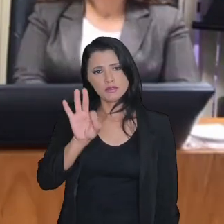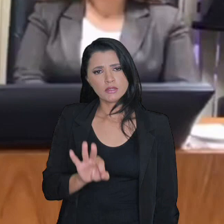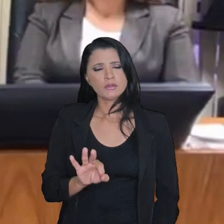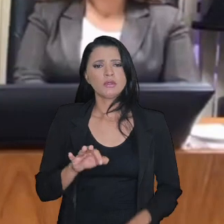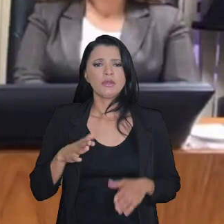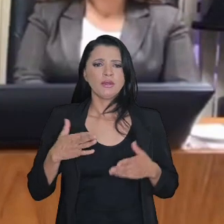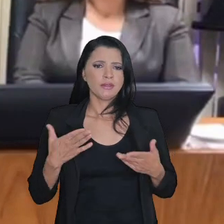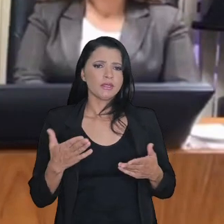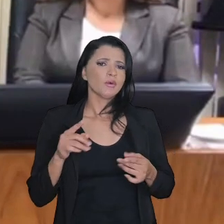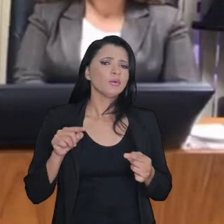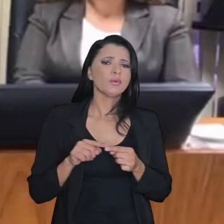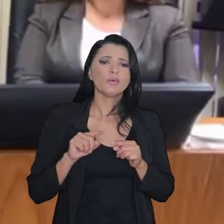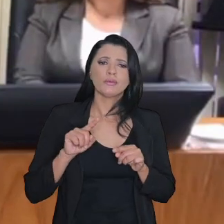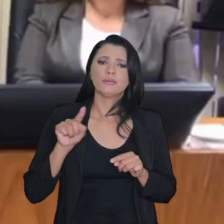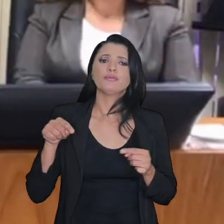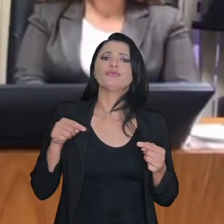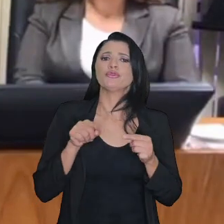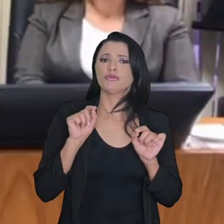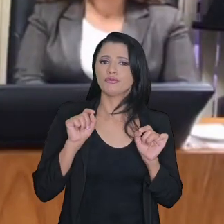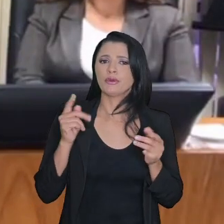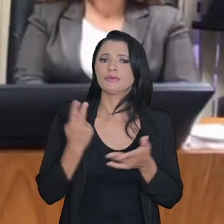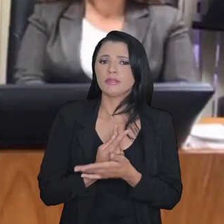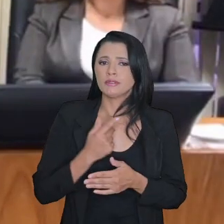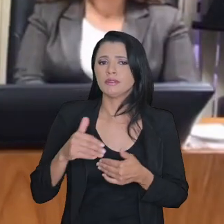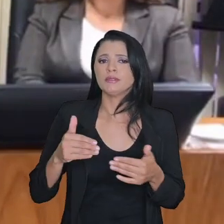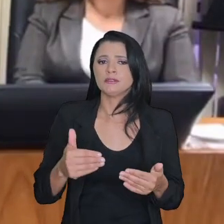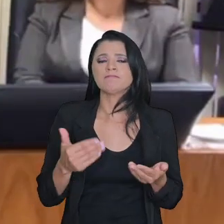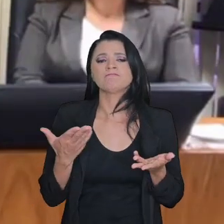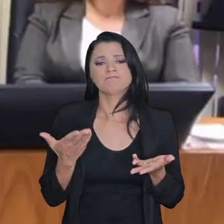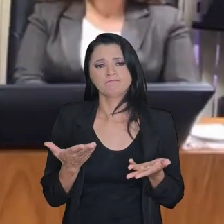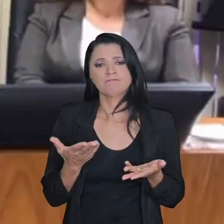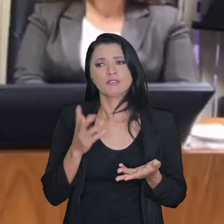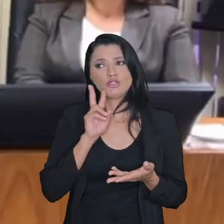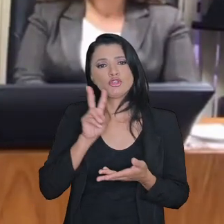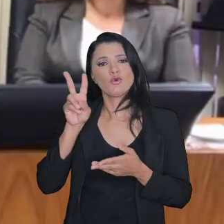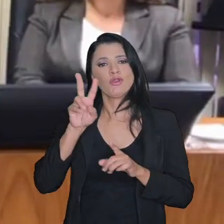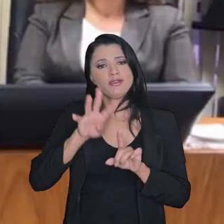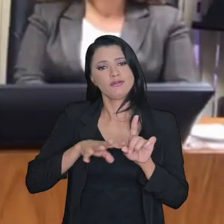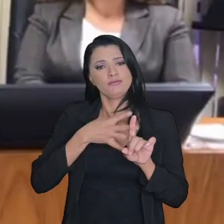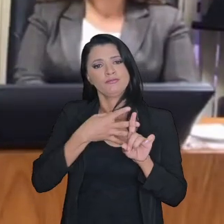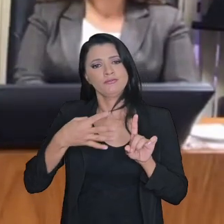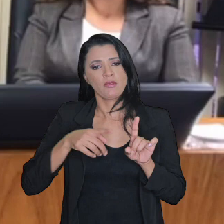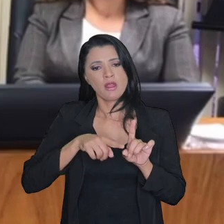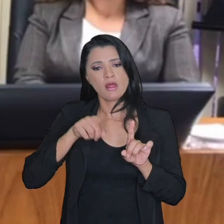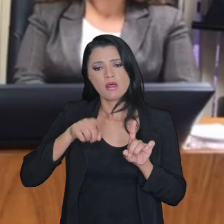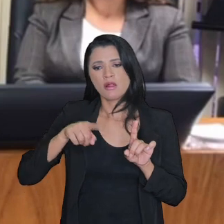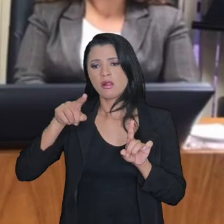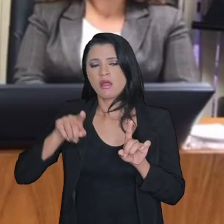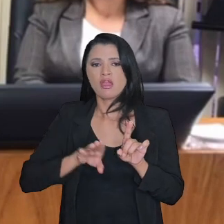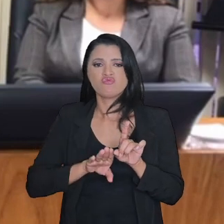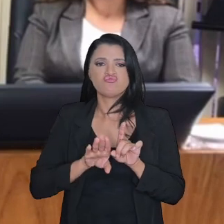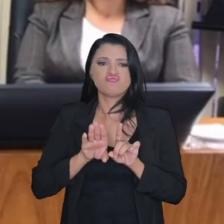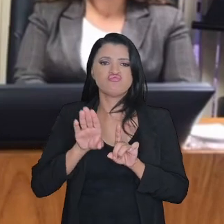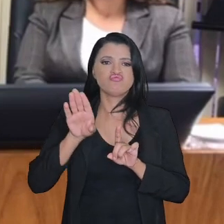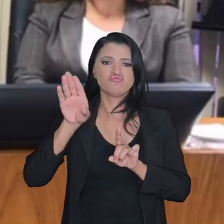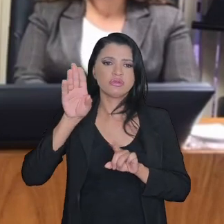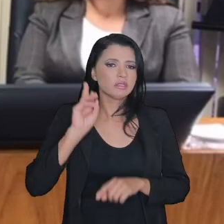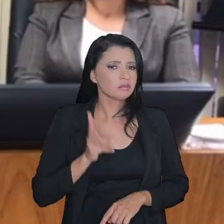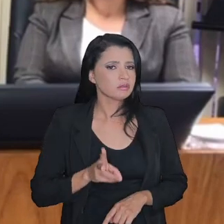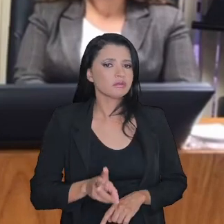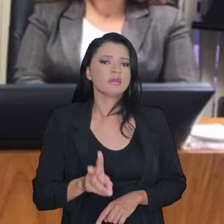se os senhores virem aqui o gráfico, a tendência é ir aumentando sempre. Infelizmente, a gente...